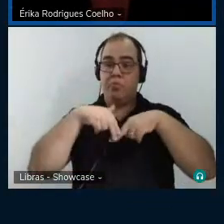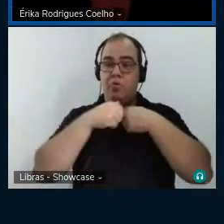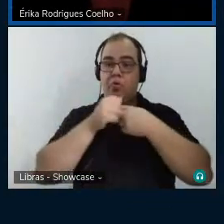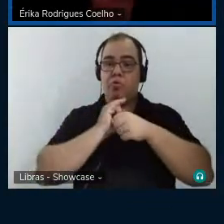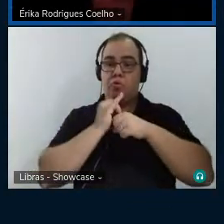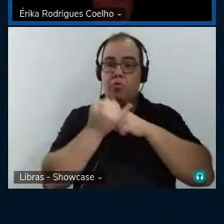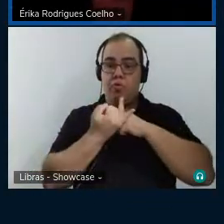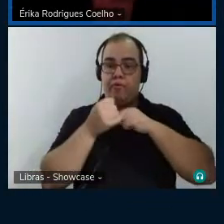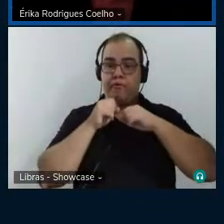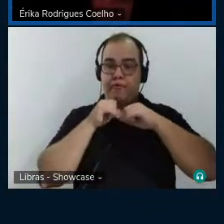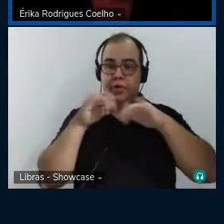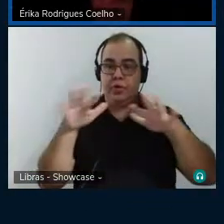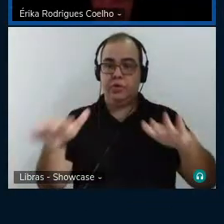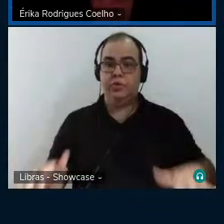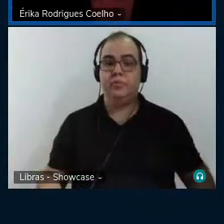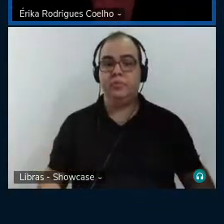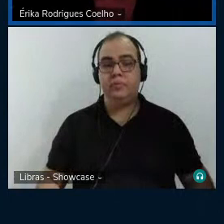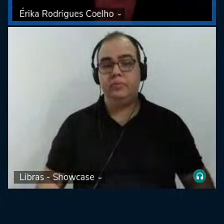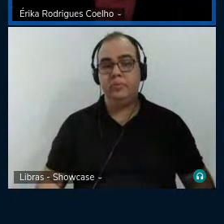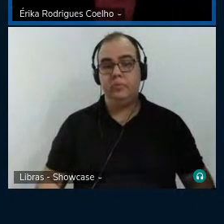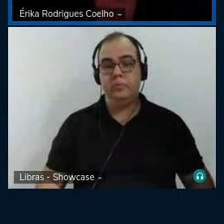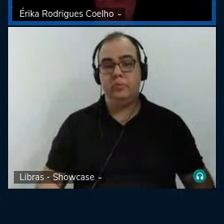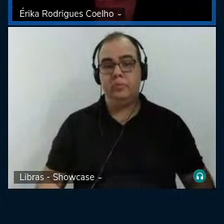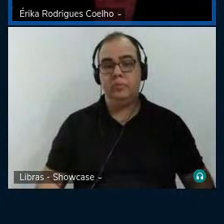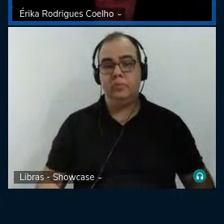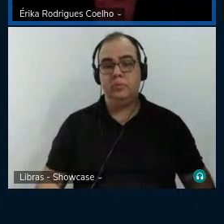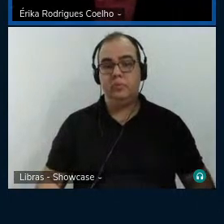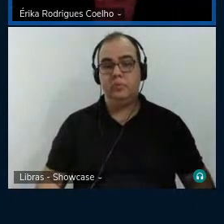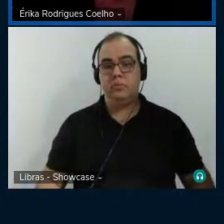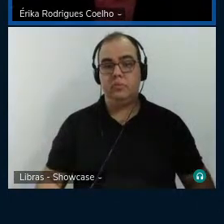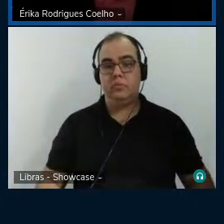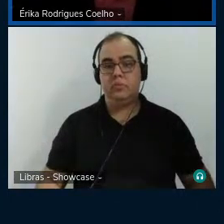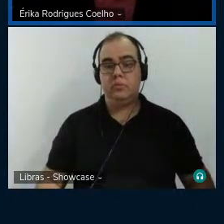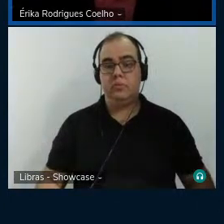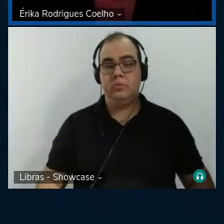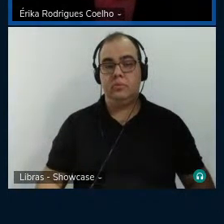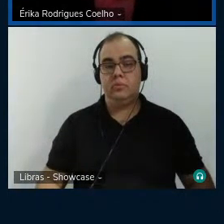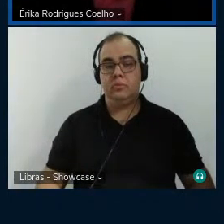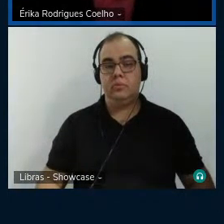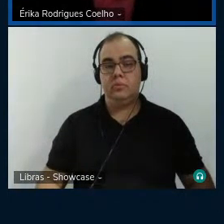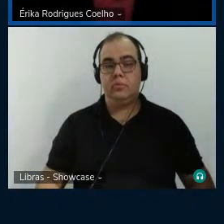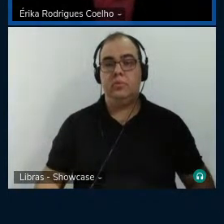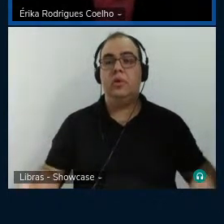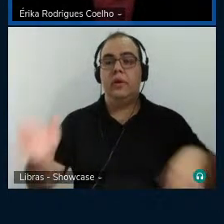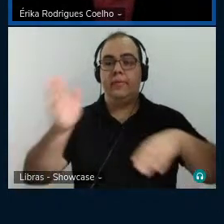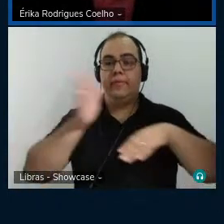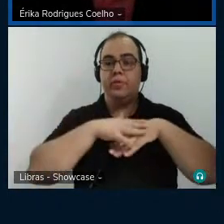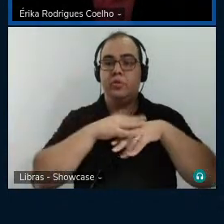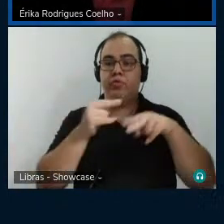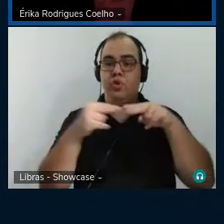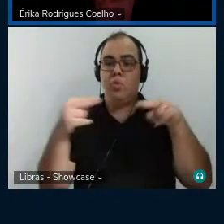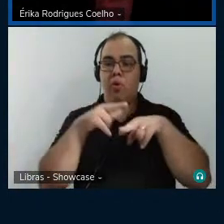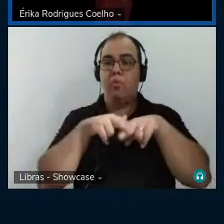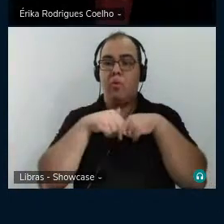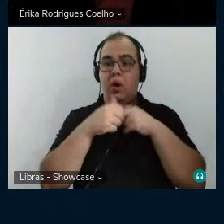e acabar sendo veiculada de forma virtual por ter maior abrangência.